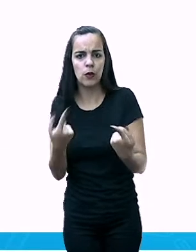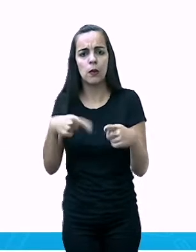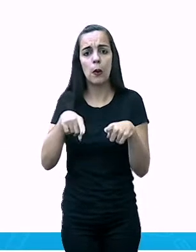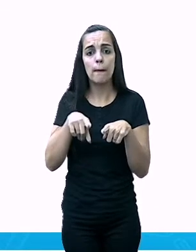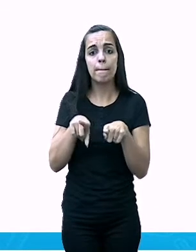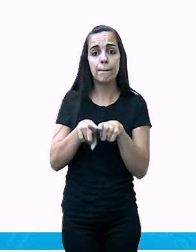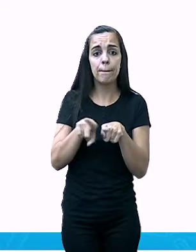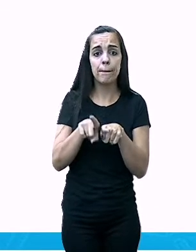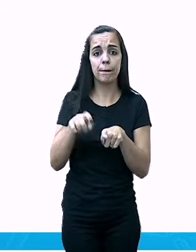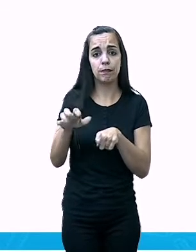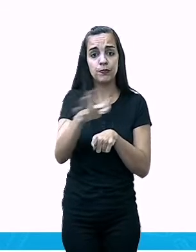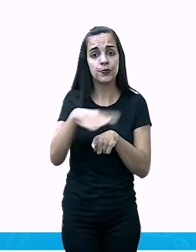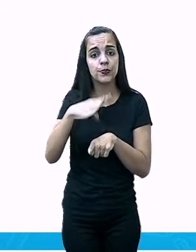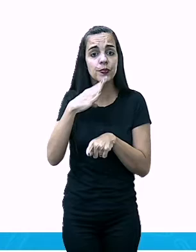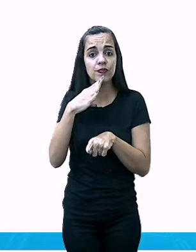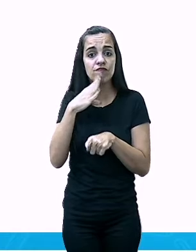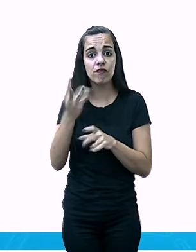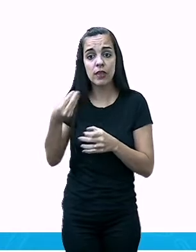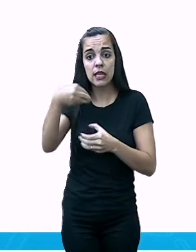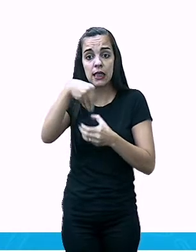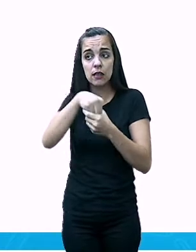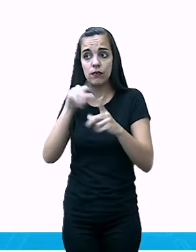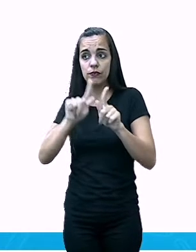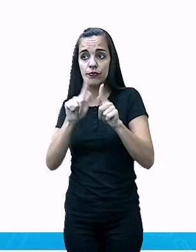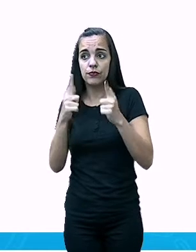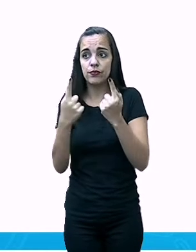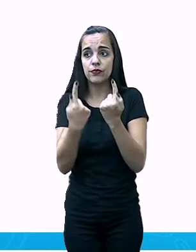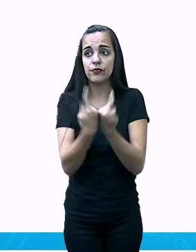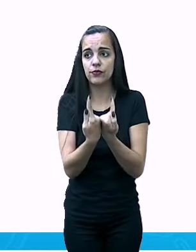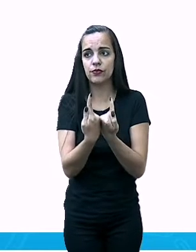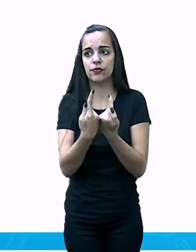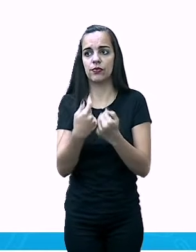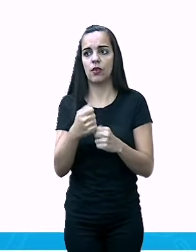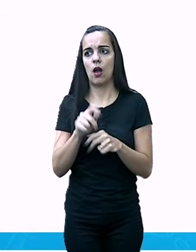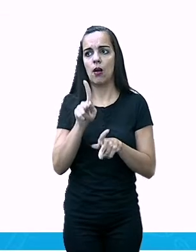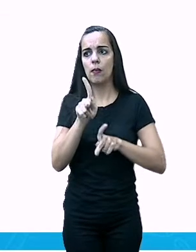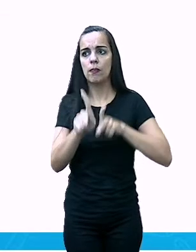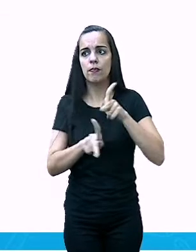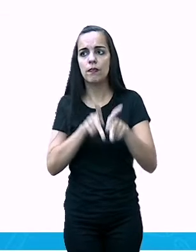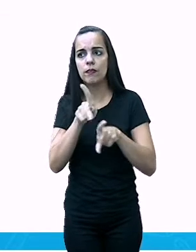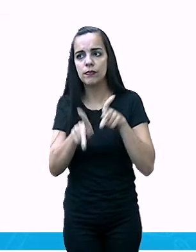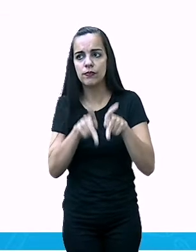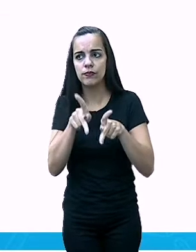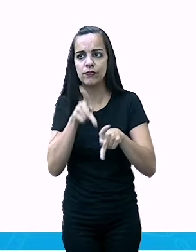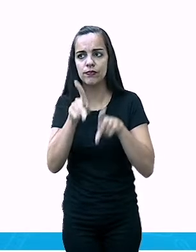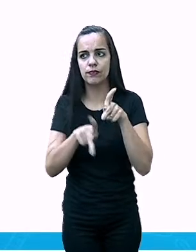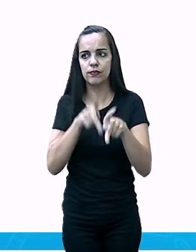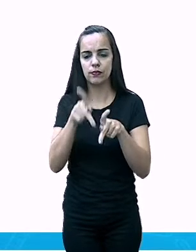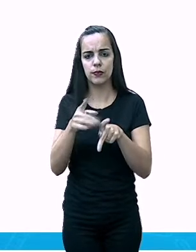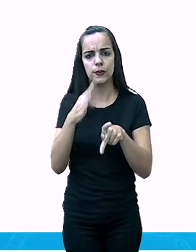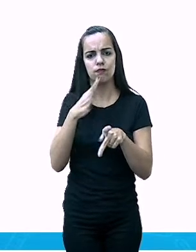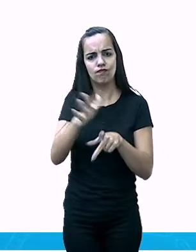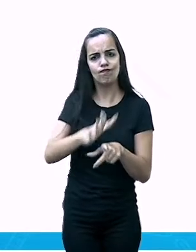essa população. Então, demografia é a área da